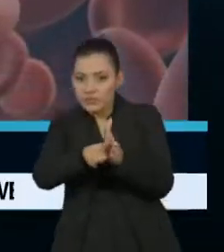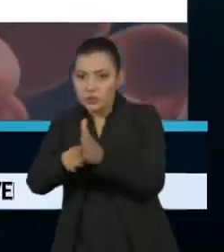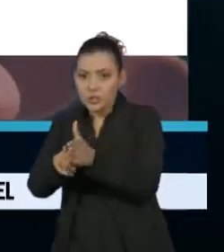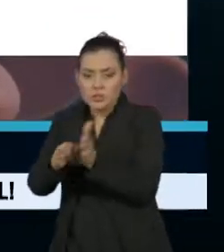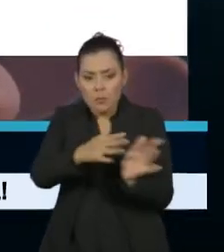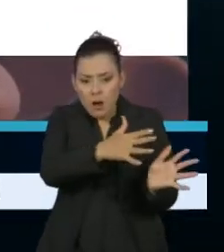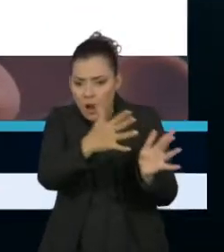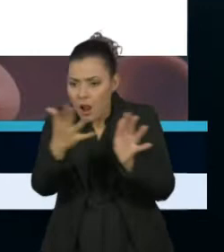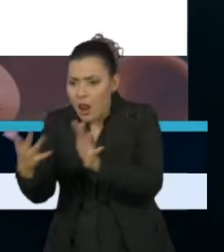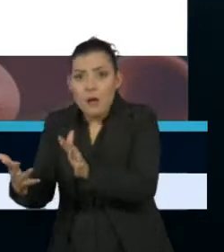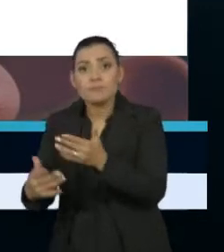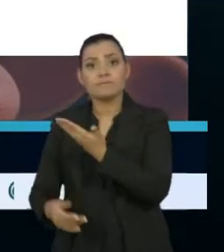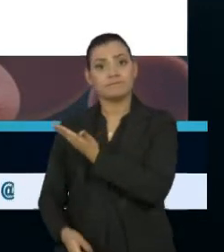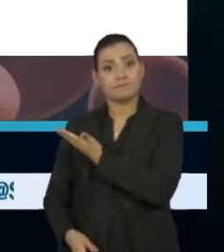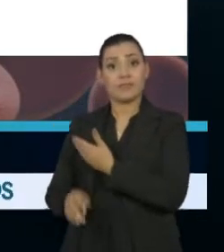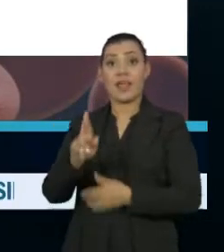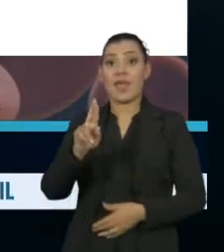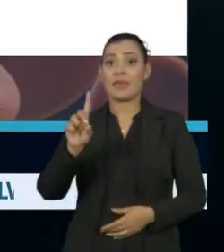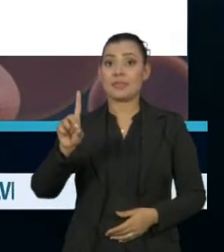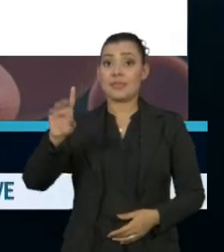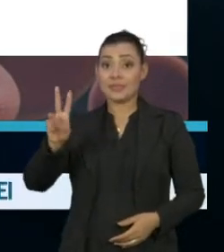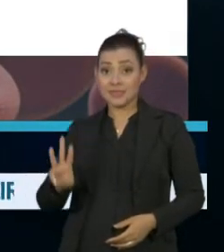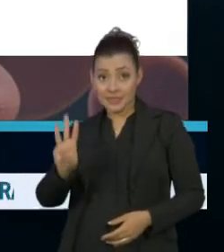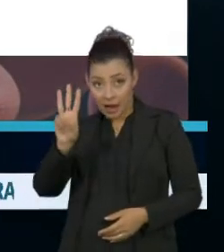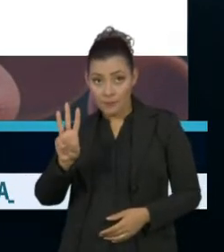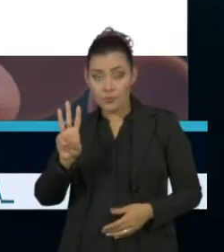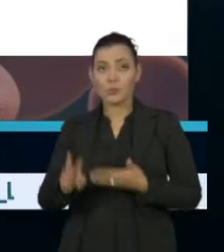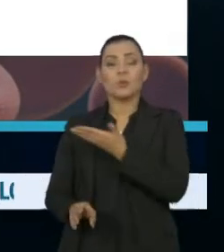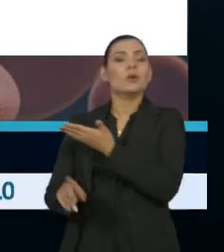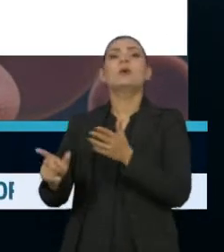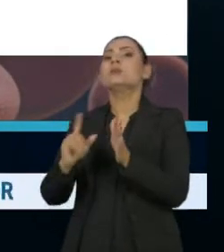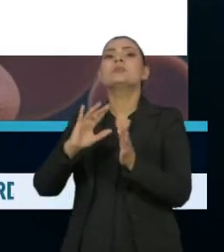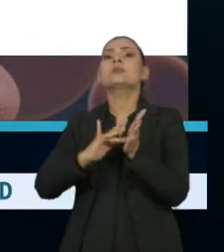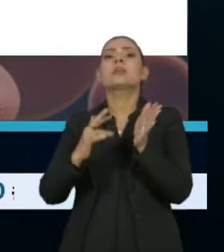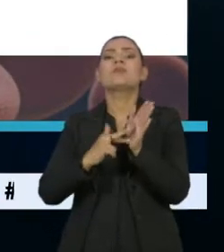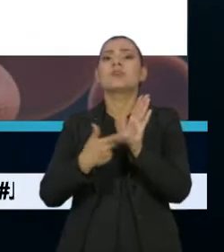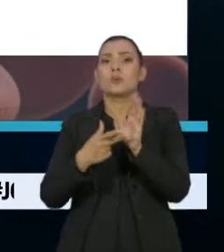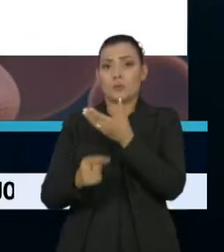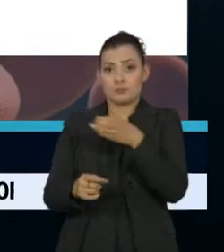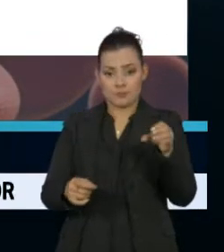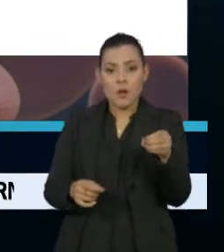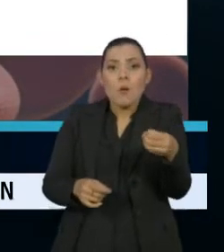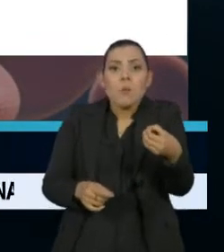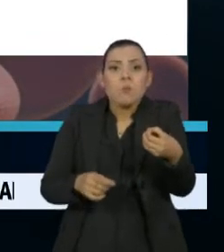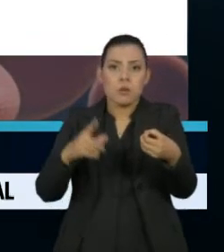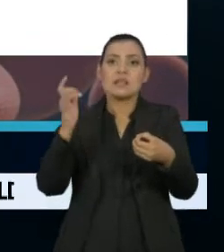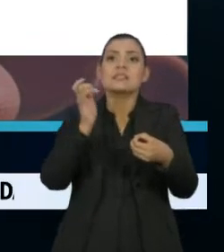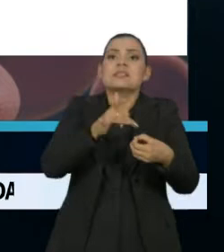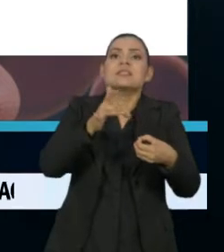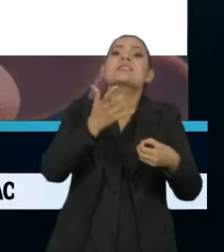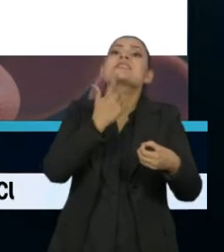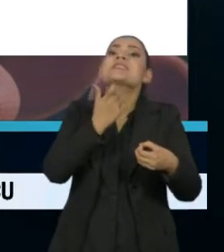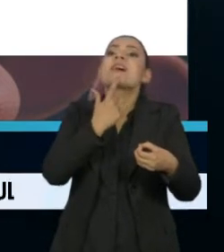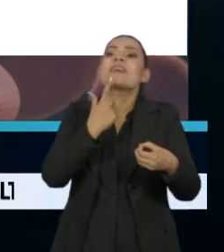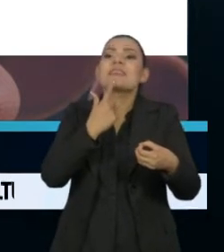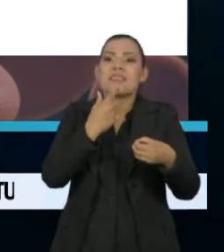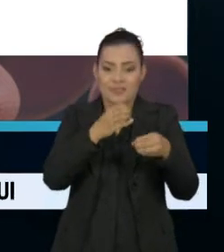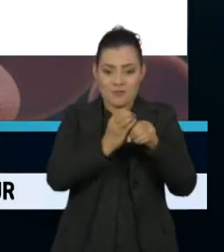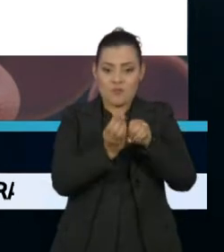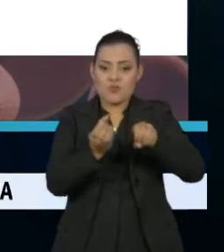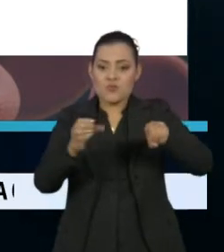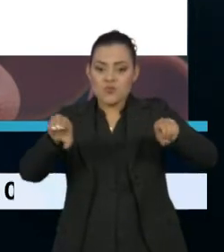analisaram o índice RDW, que avalia a variação de tamanho entre as hemácias. Também conhecidas como